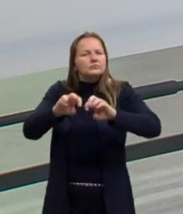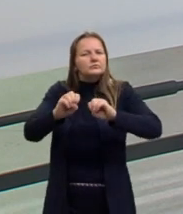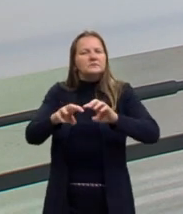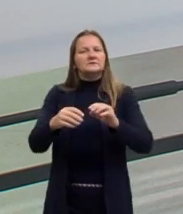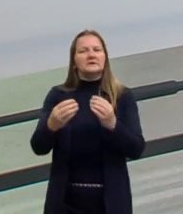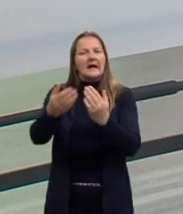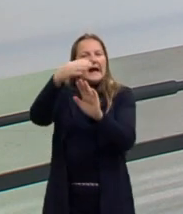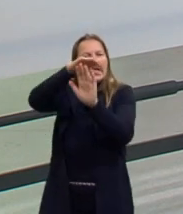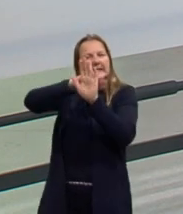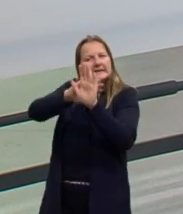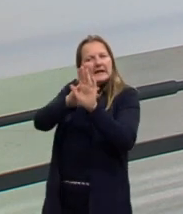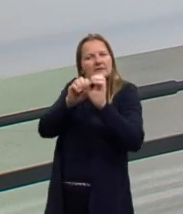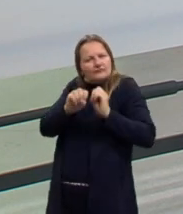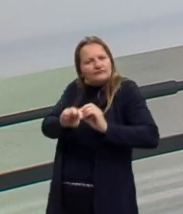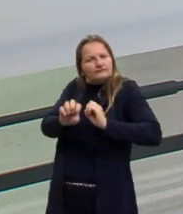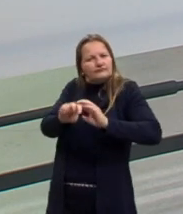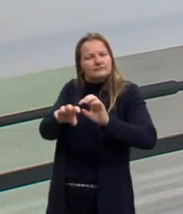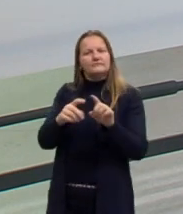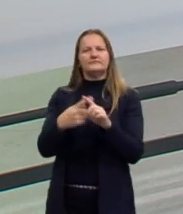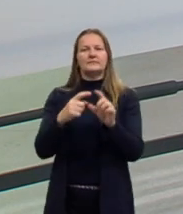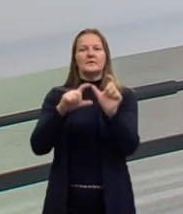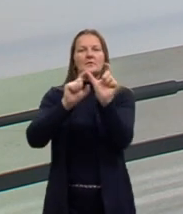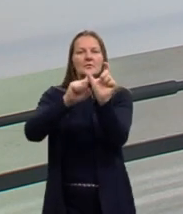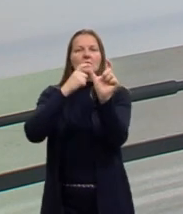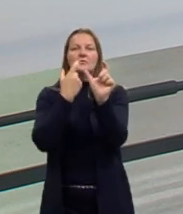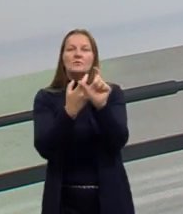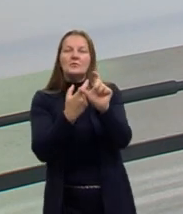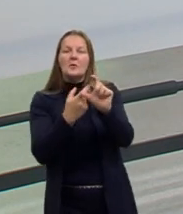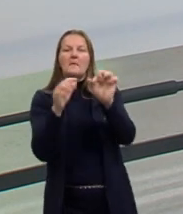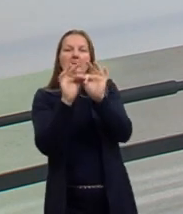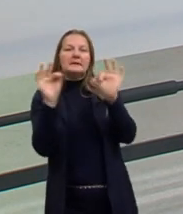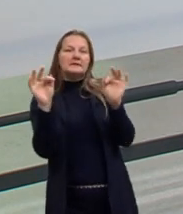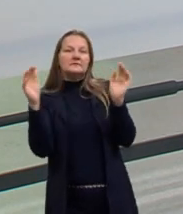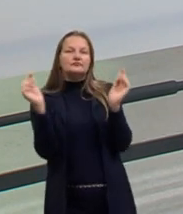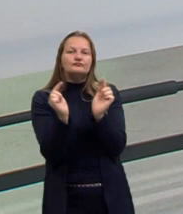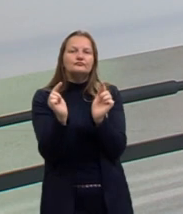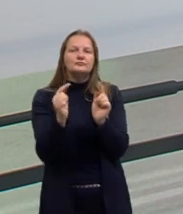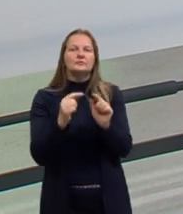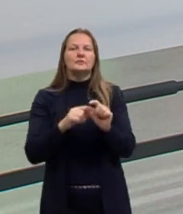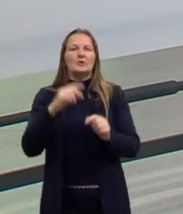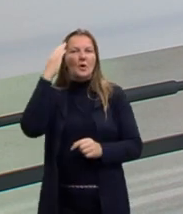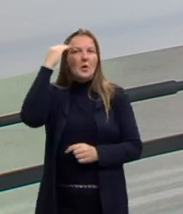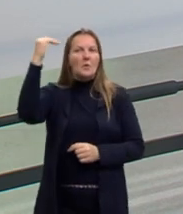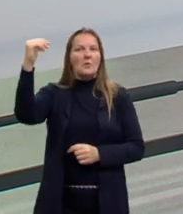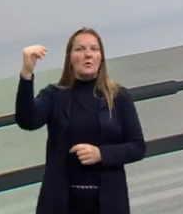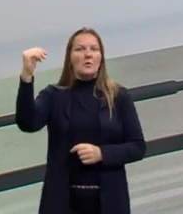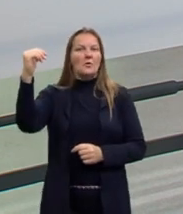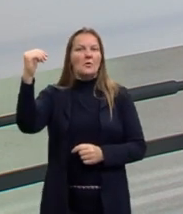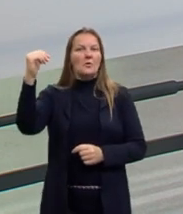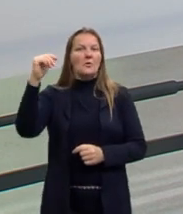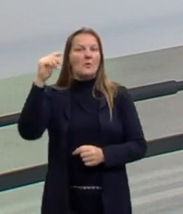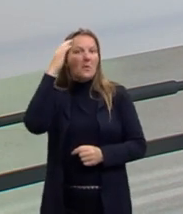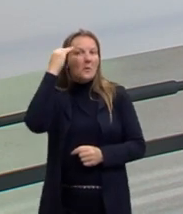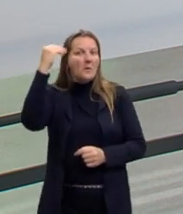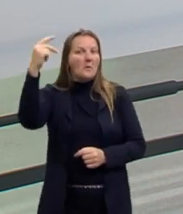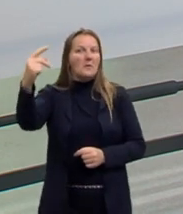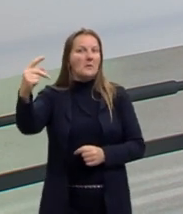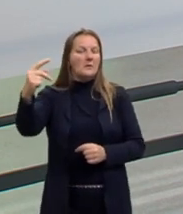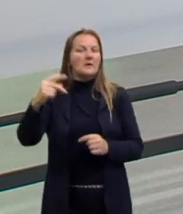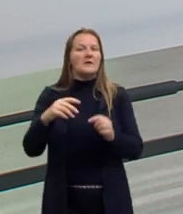seja, expressão idiomática, um pedacinho da frase. Provérbio, a gente está falando aí em frases